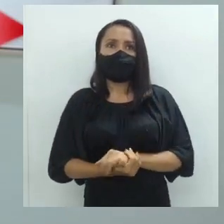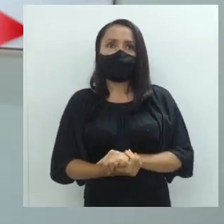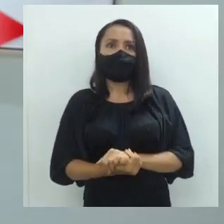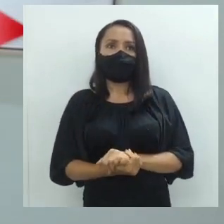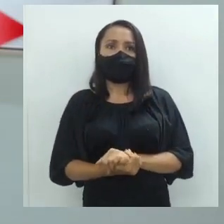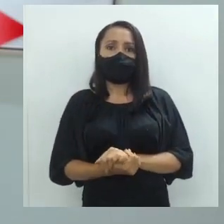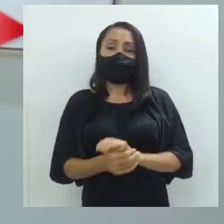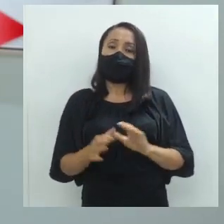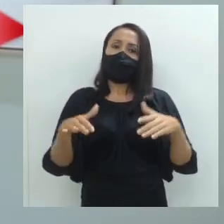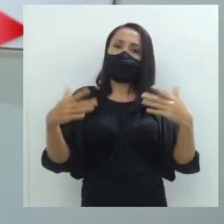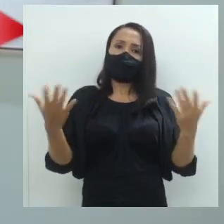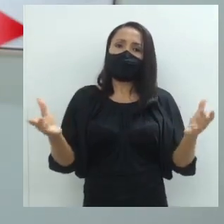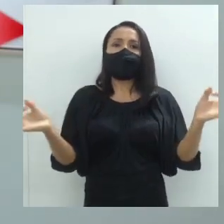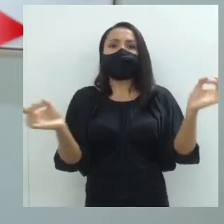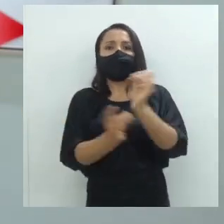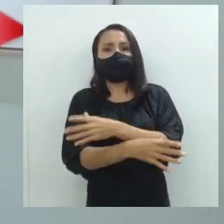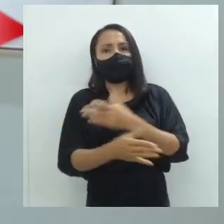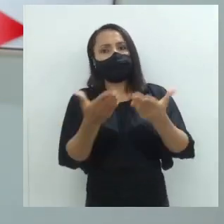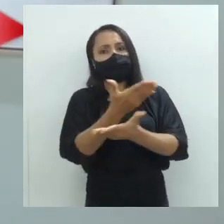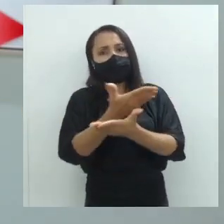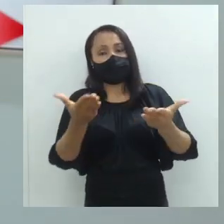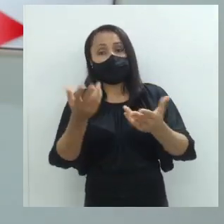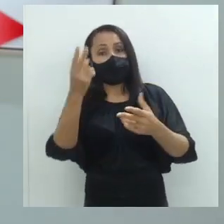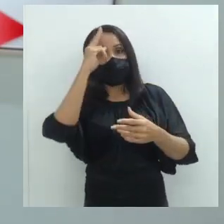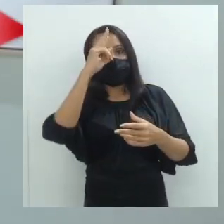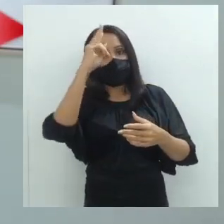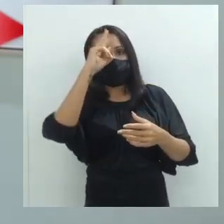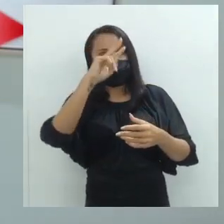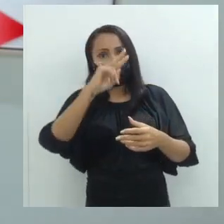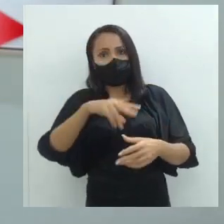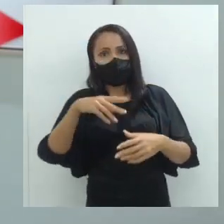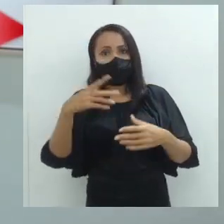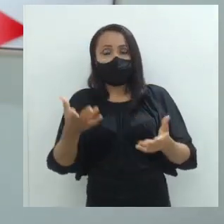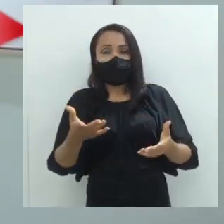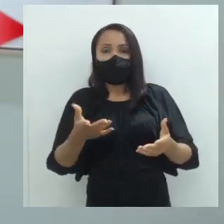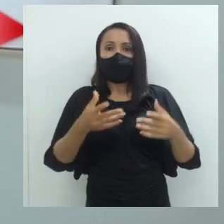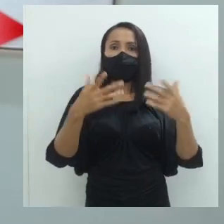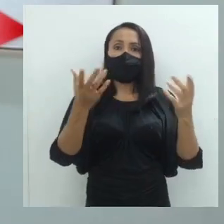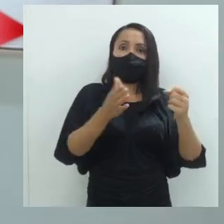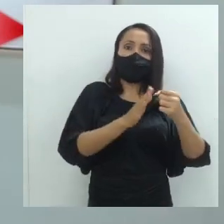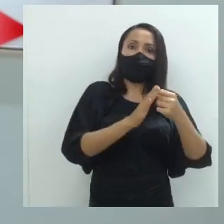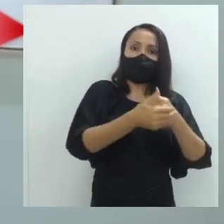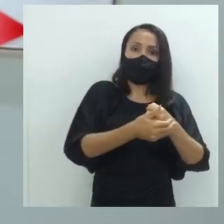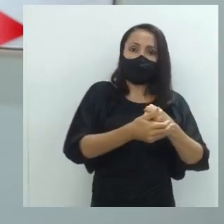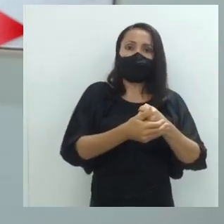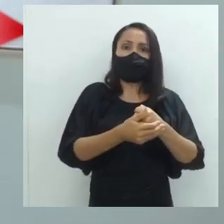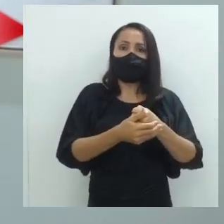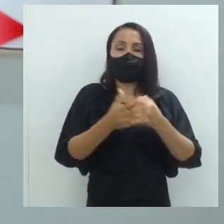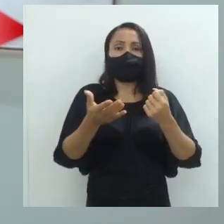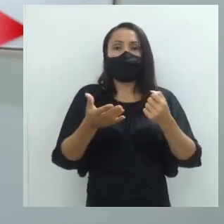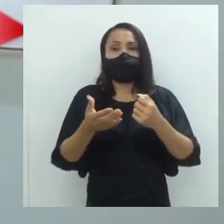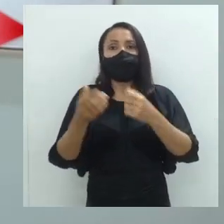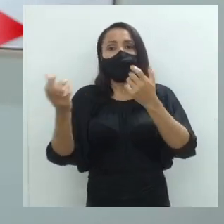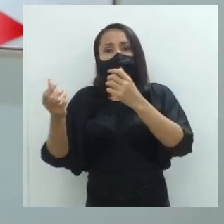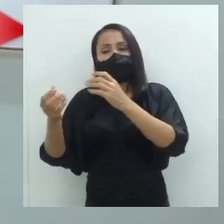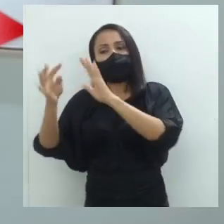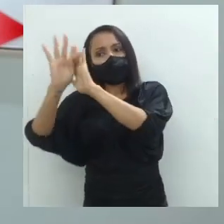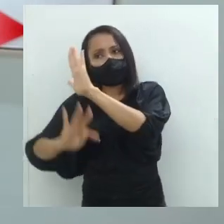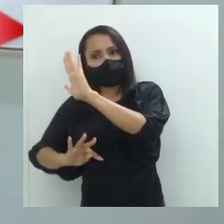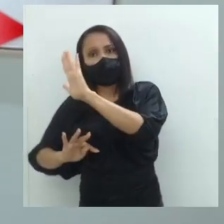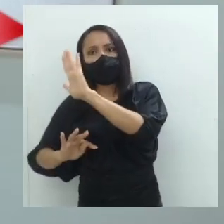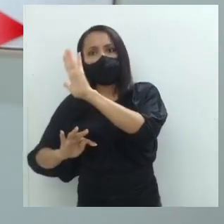É isso aí. Eu finalizo com vocês lembrando essa questão. O não dito, o explícito que está